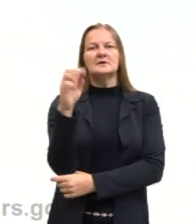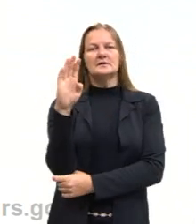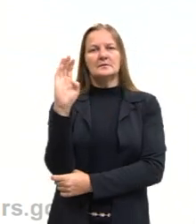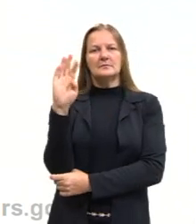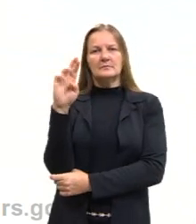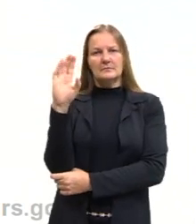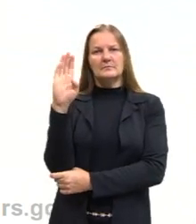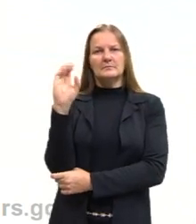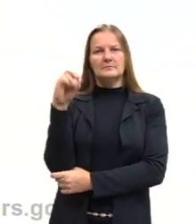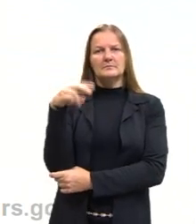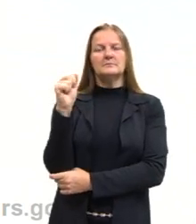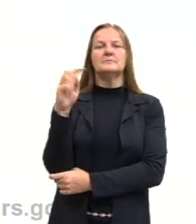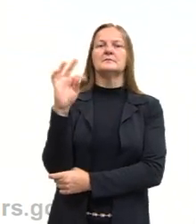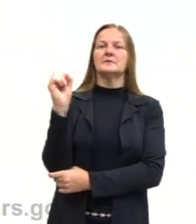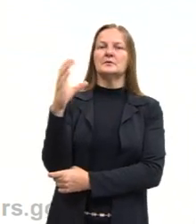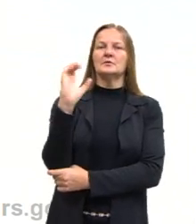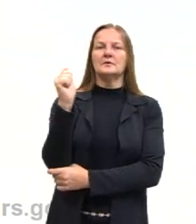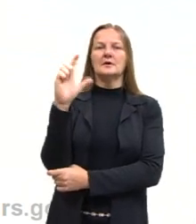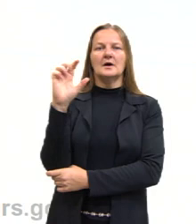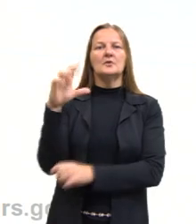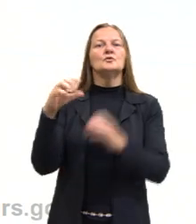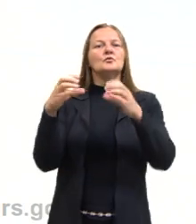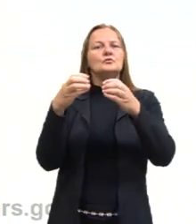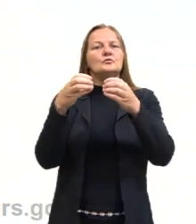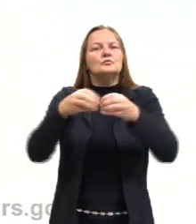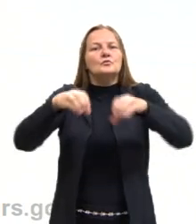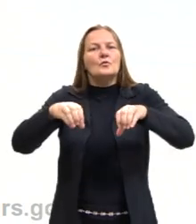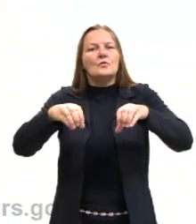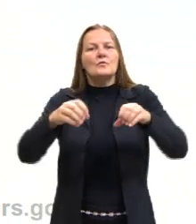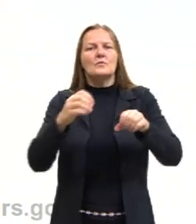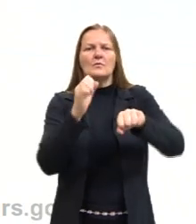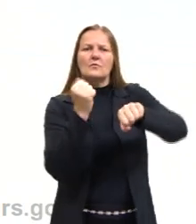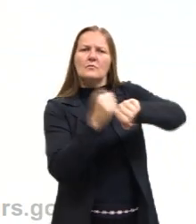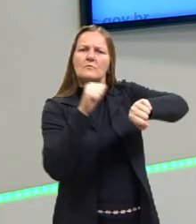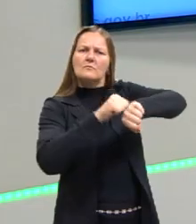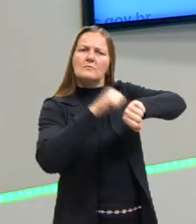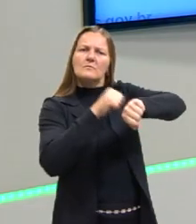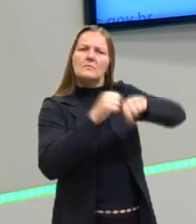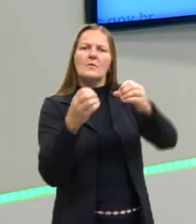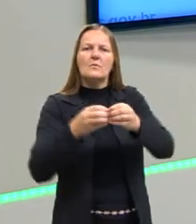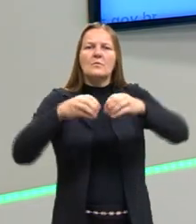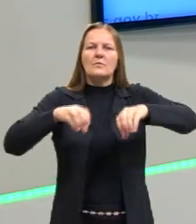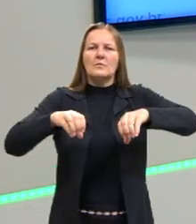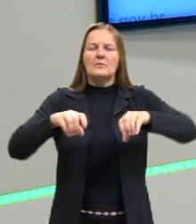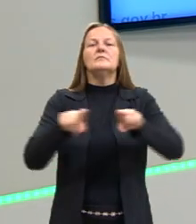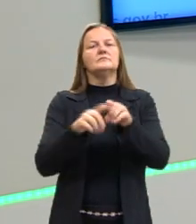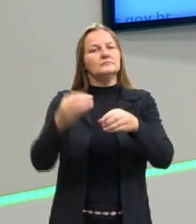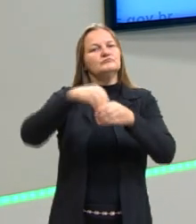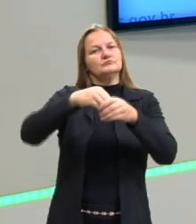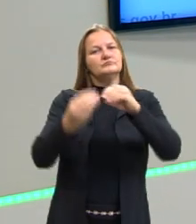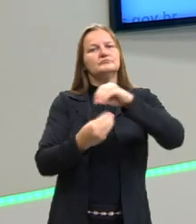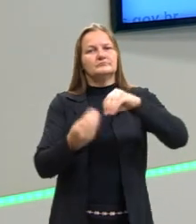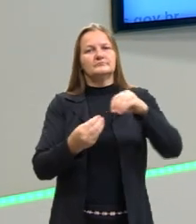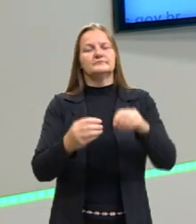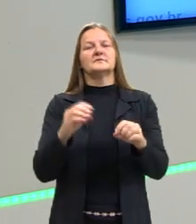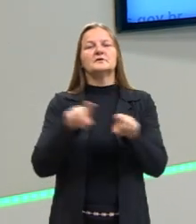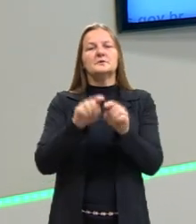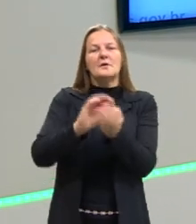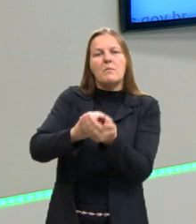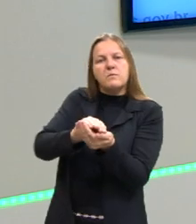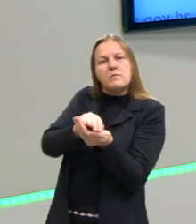cálcio faz parte da estrutura da casca dos ovos, da estrutura das conchas,